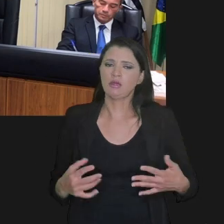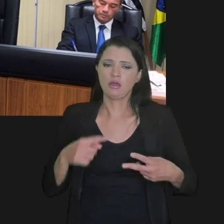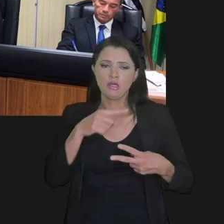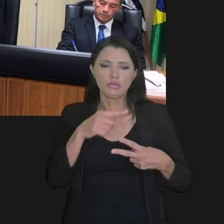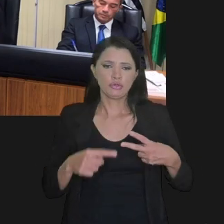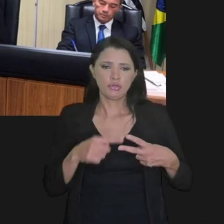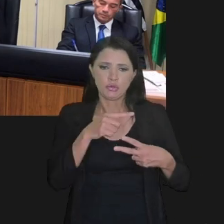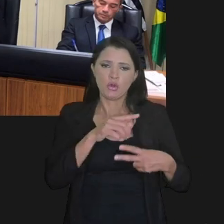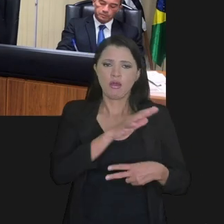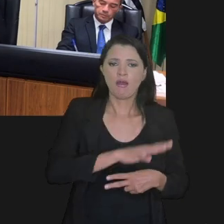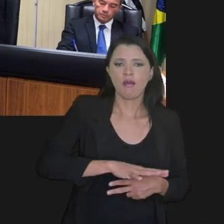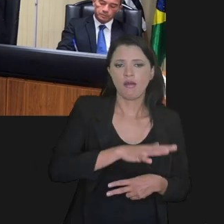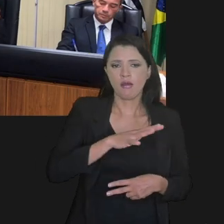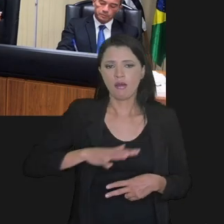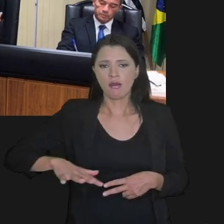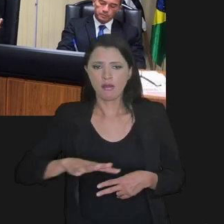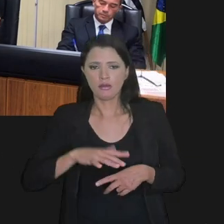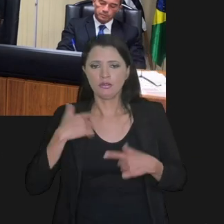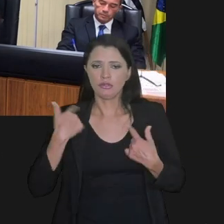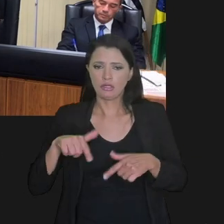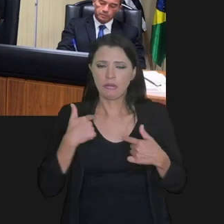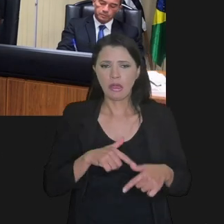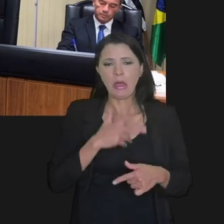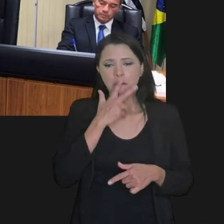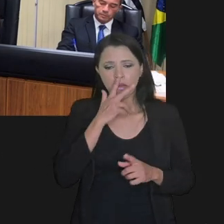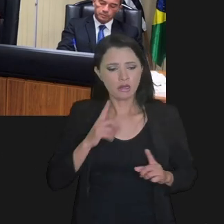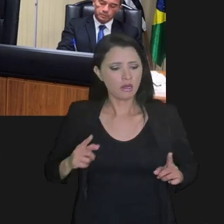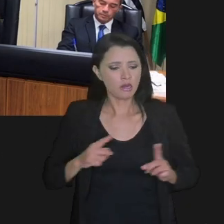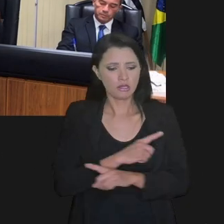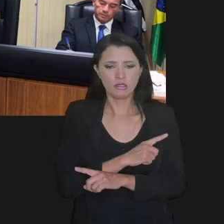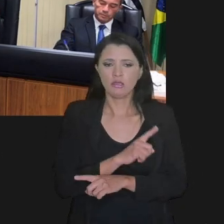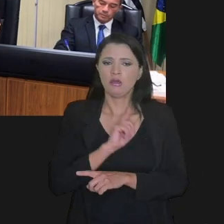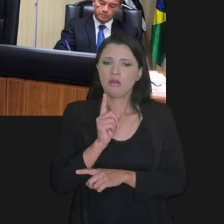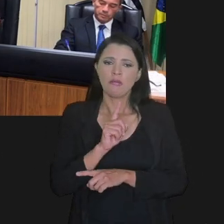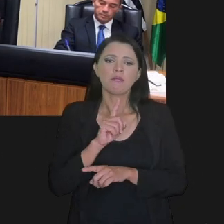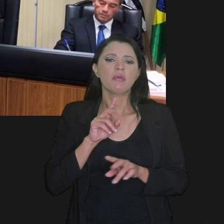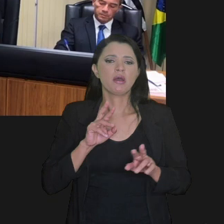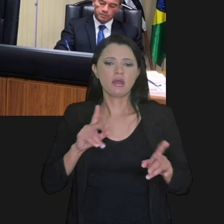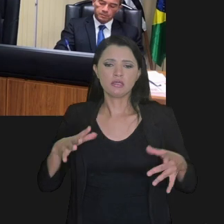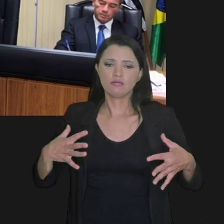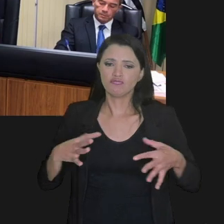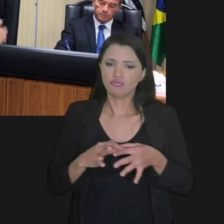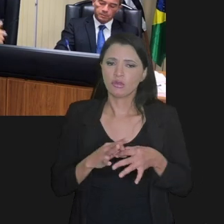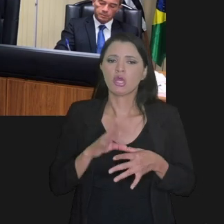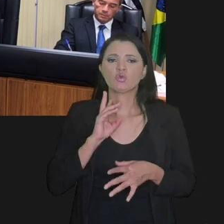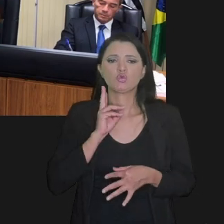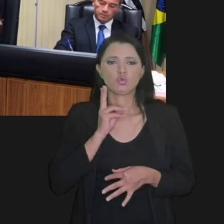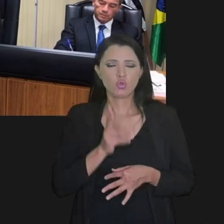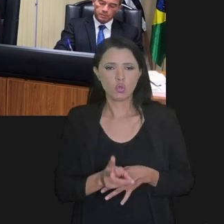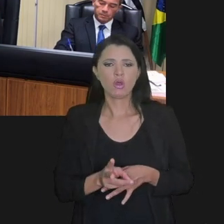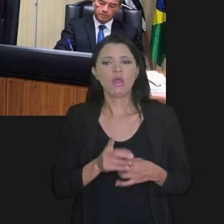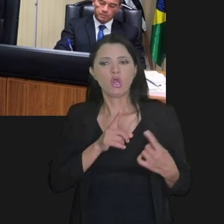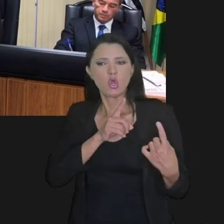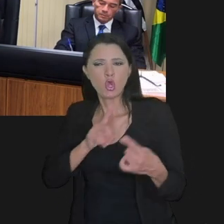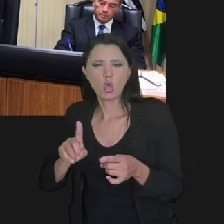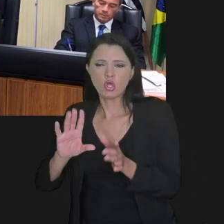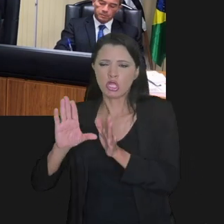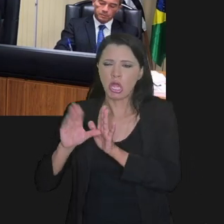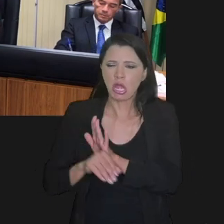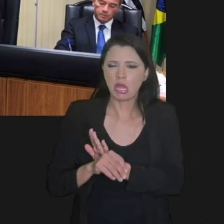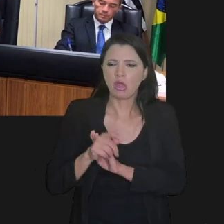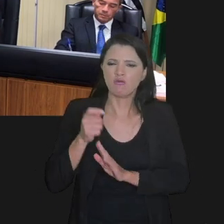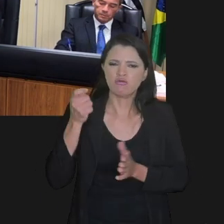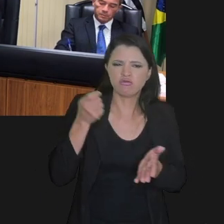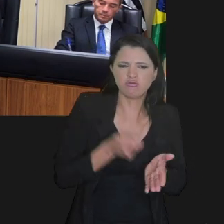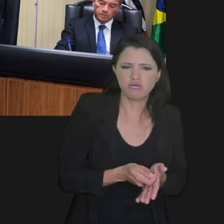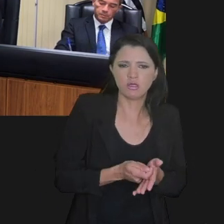São duas frentes de atuação que parecem contraditórias, mas não vivem uma sem a outra. Só